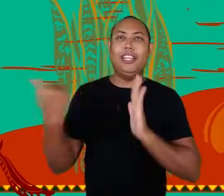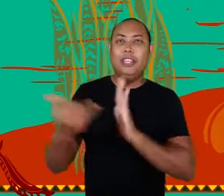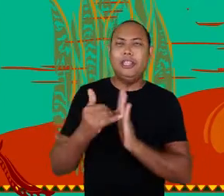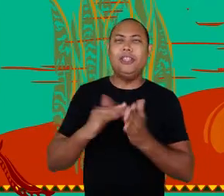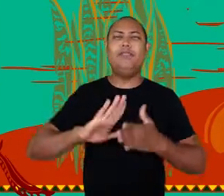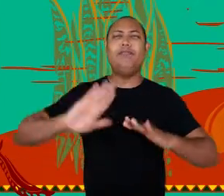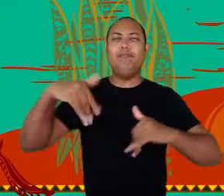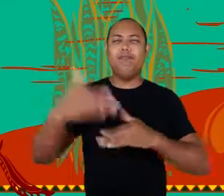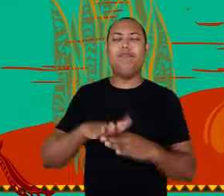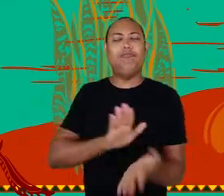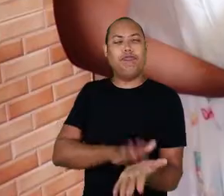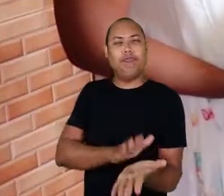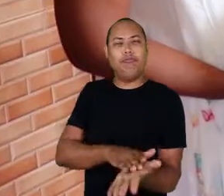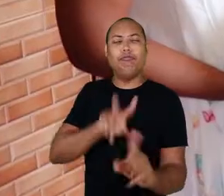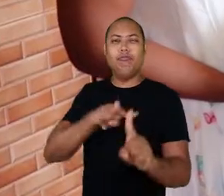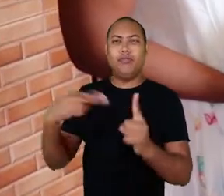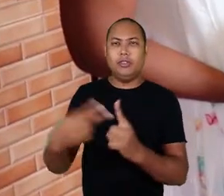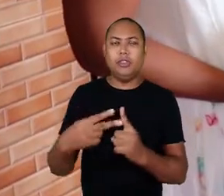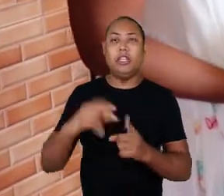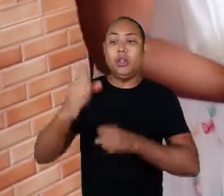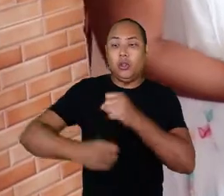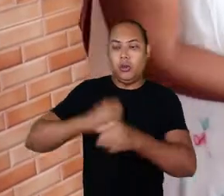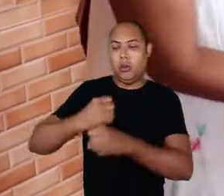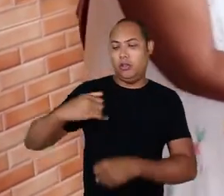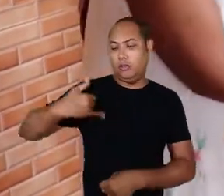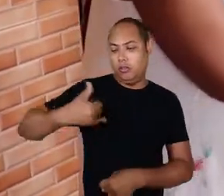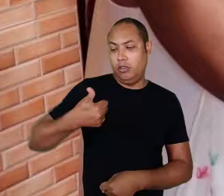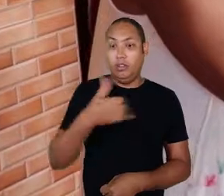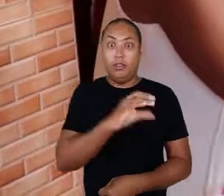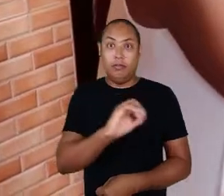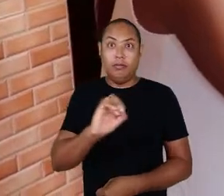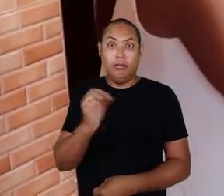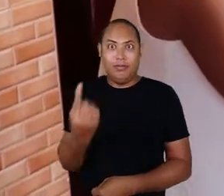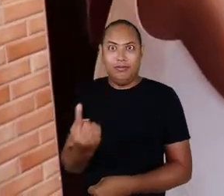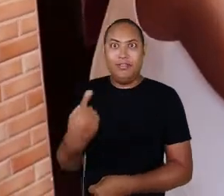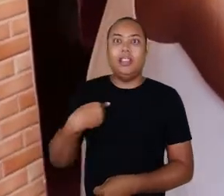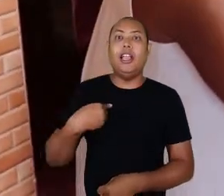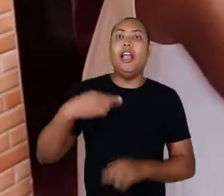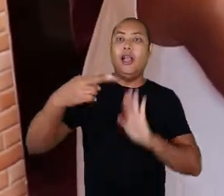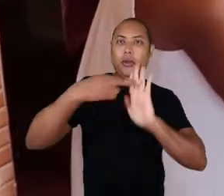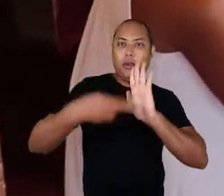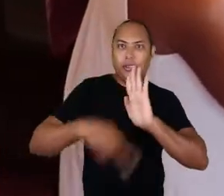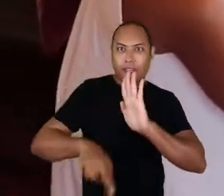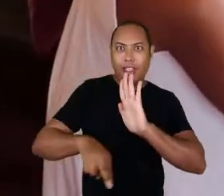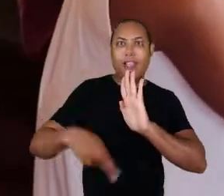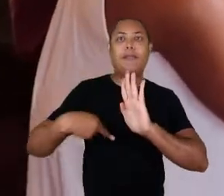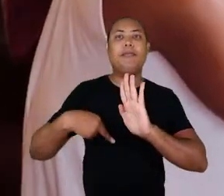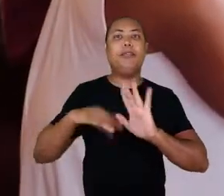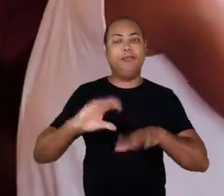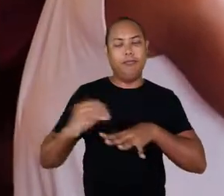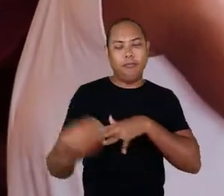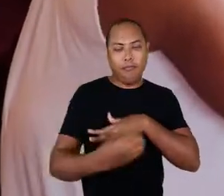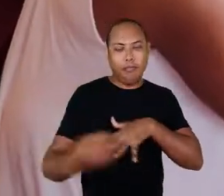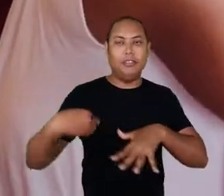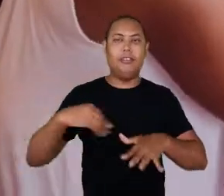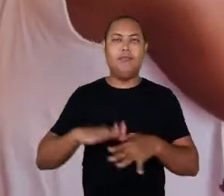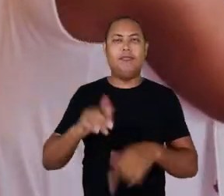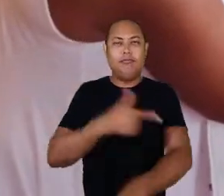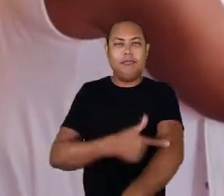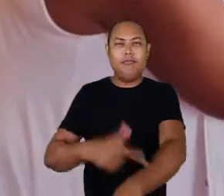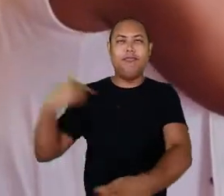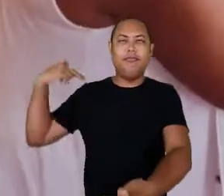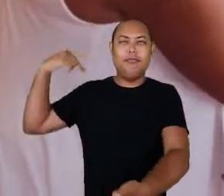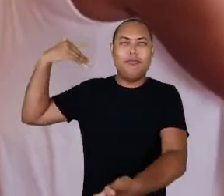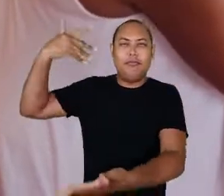Reunindo diversas missões honrosas No ano em que completou 101 anos de vida A Universidade Federal Do Recôncavo da Bahia